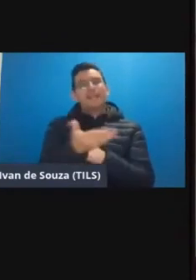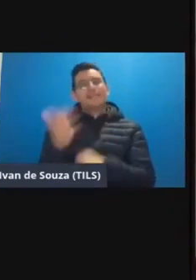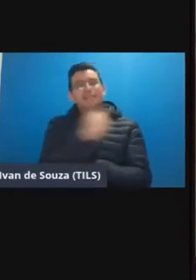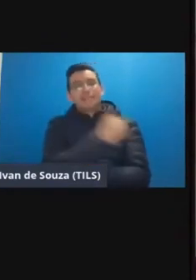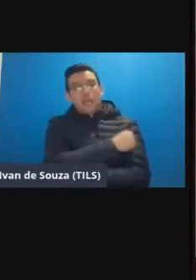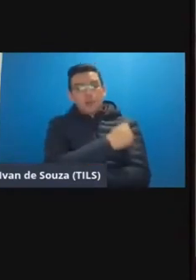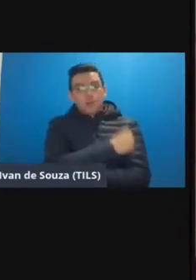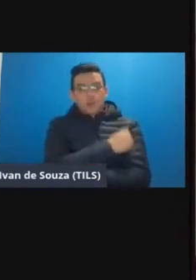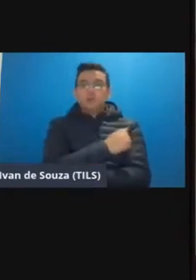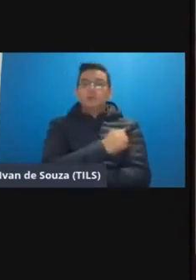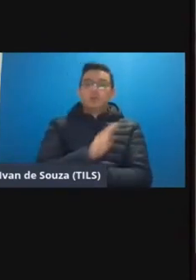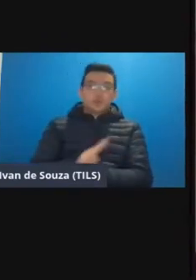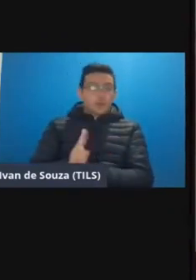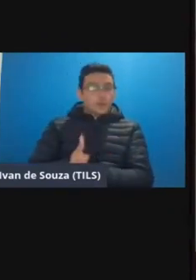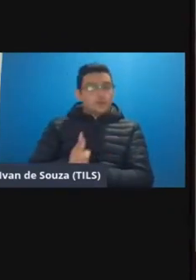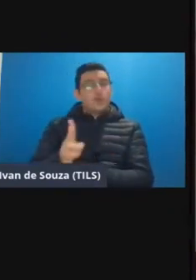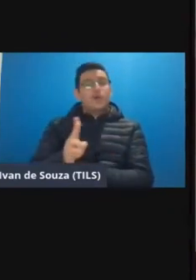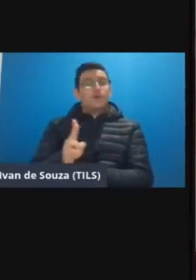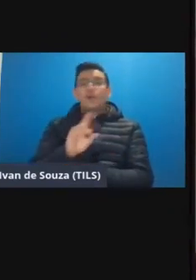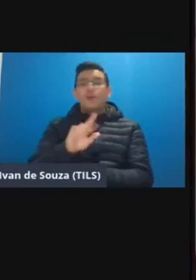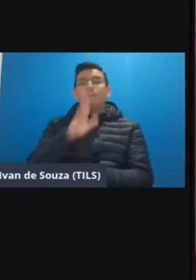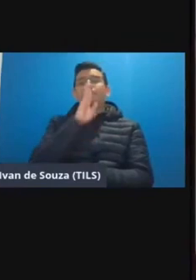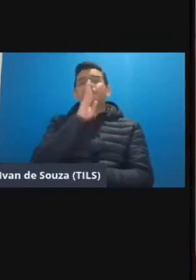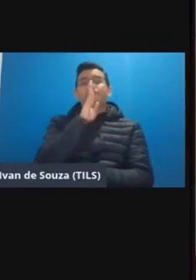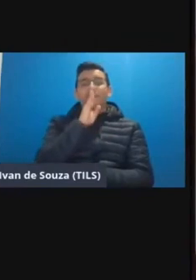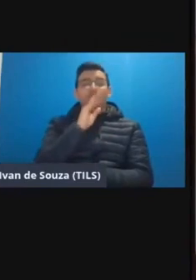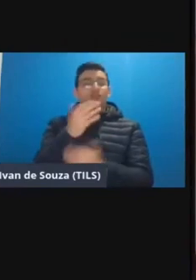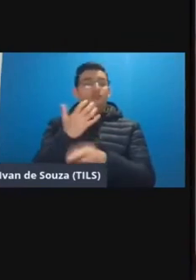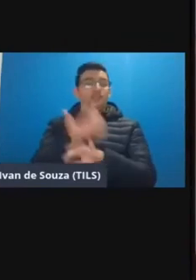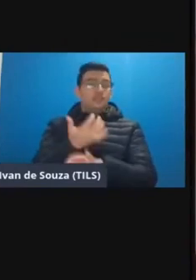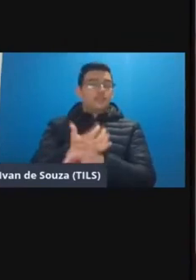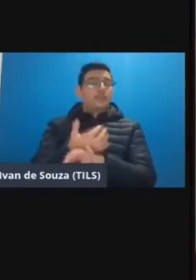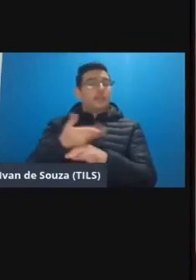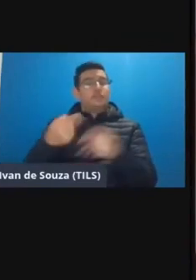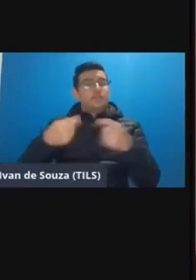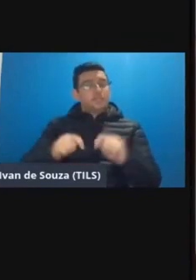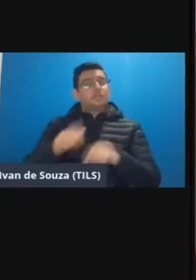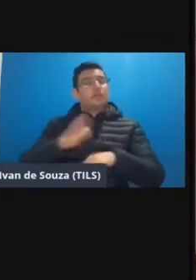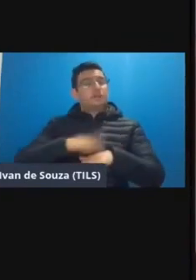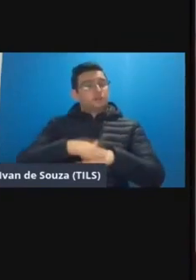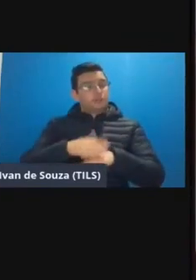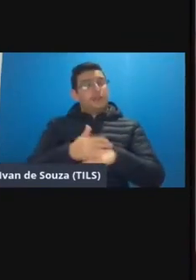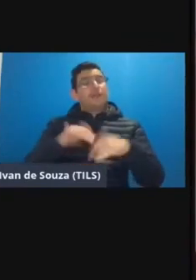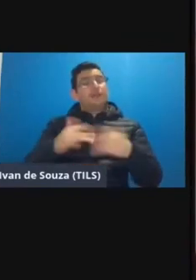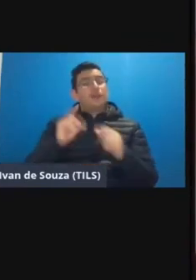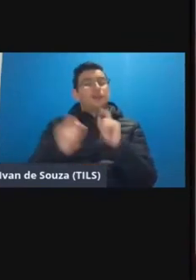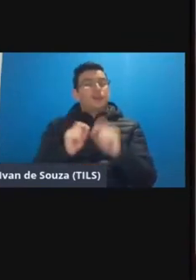ativo e não passivo nessa nessa disciplina ou no módulo enfim então